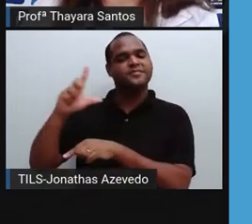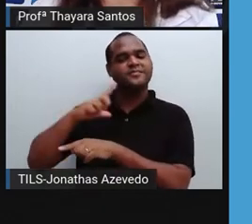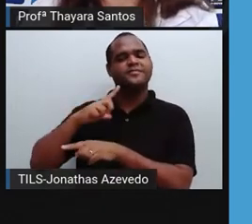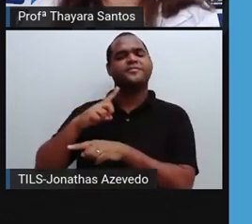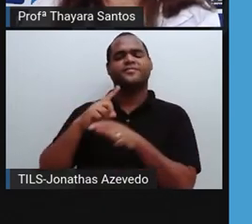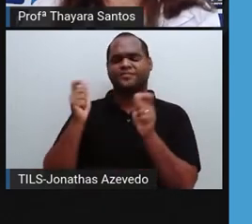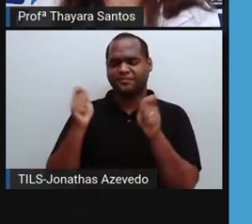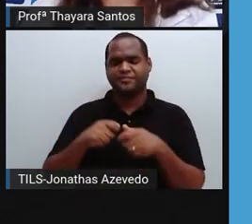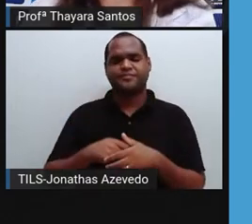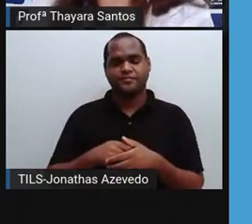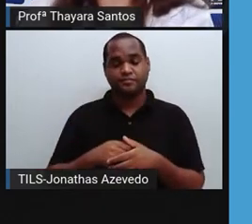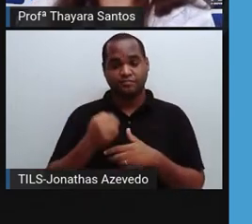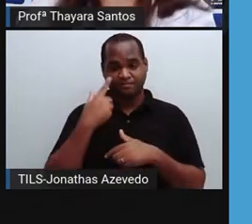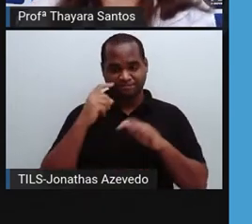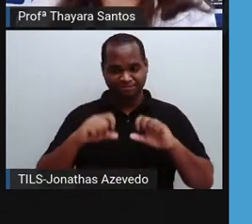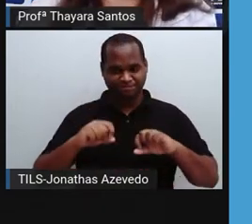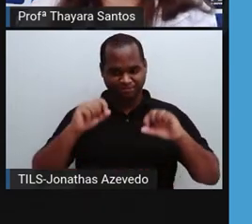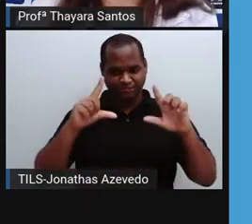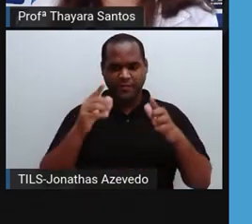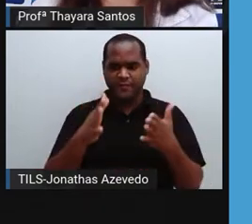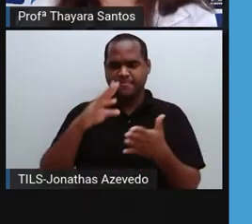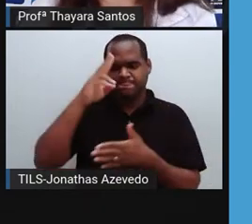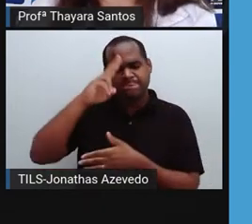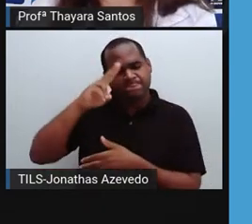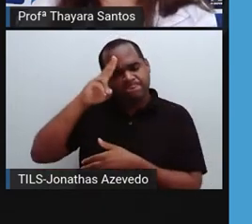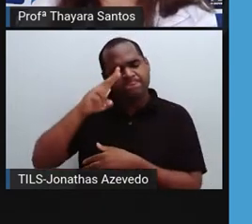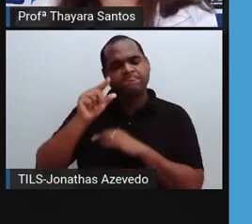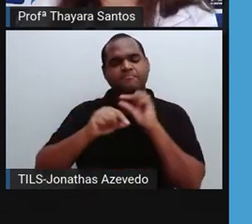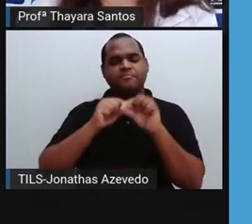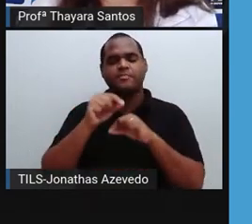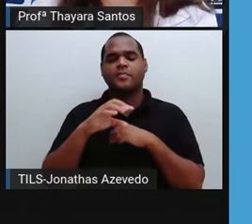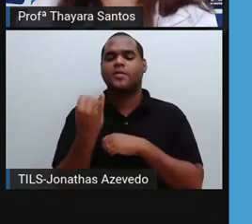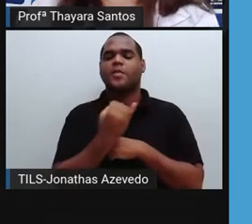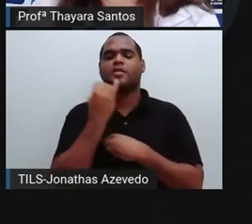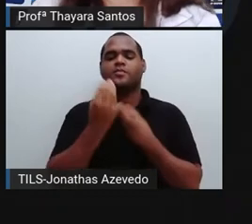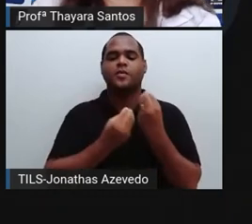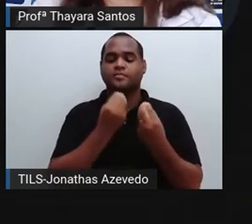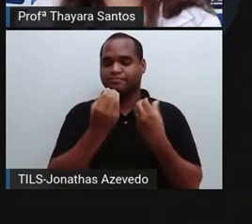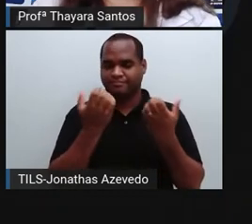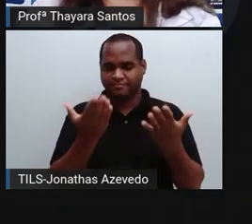vocês verem, só para vocês relembrarem como é que funciona esse simulador aqui.